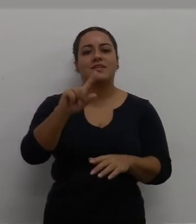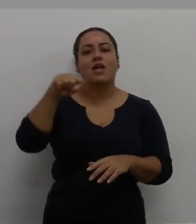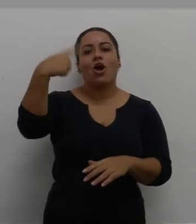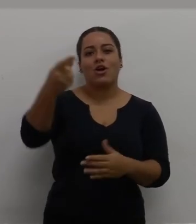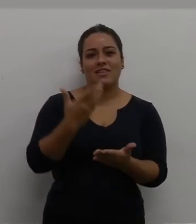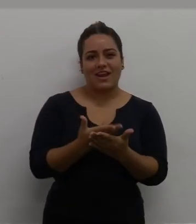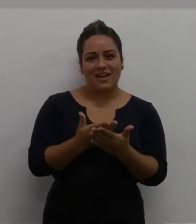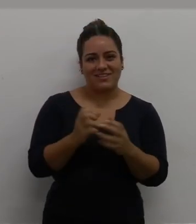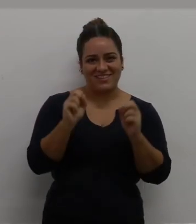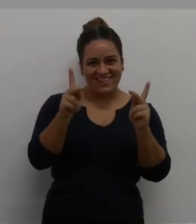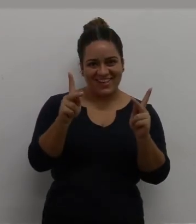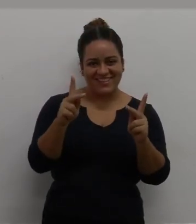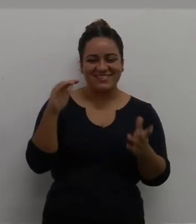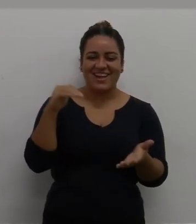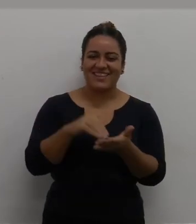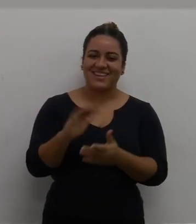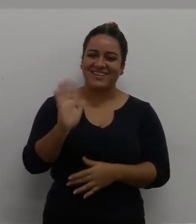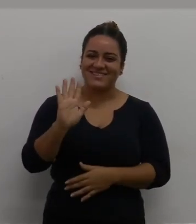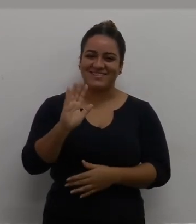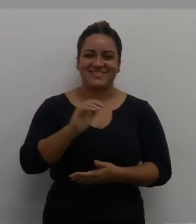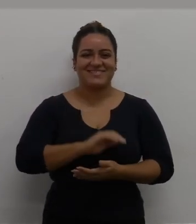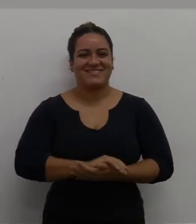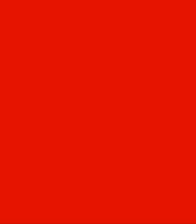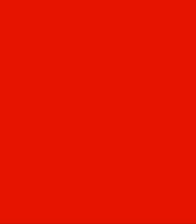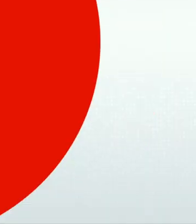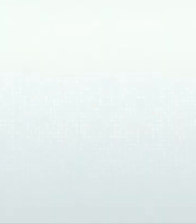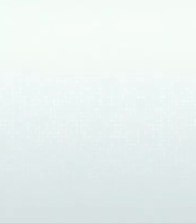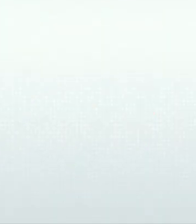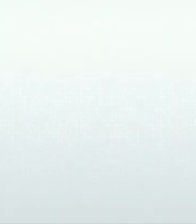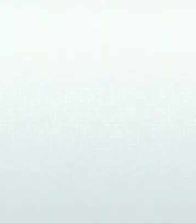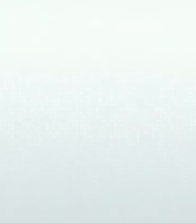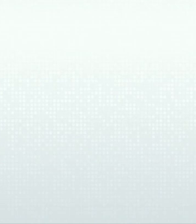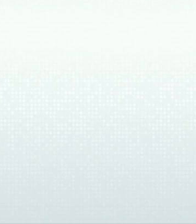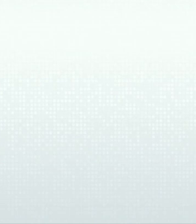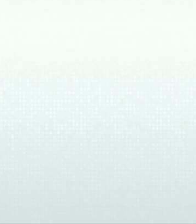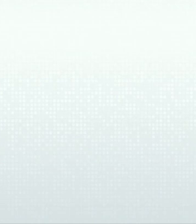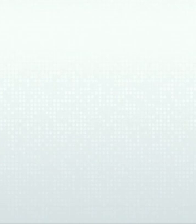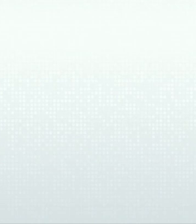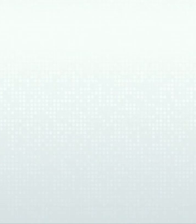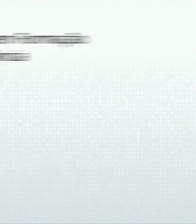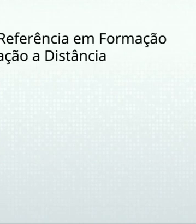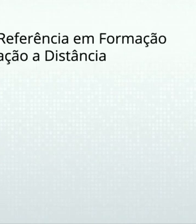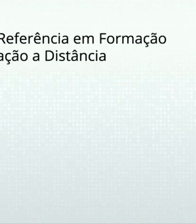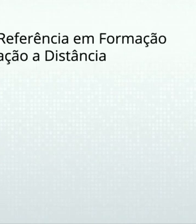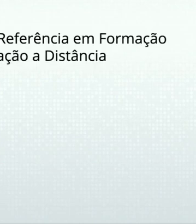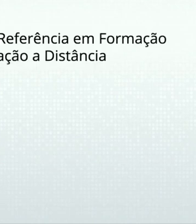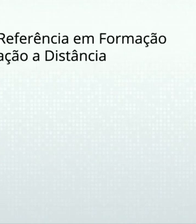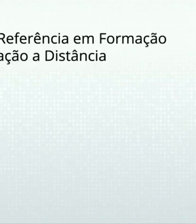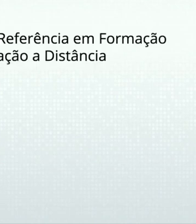mostrar para vocês na próxima aula. Tá joia? Até mais então. Tchau. Tchau. Tchau. Tchau. Tchau.